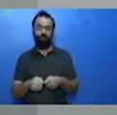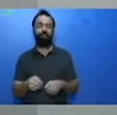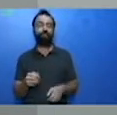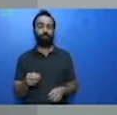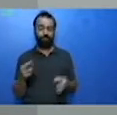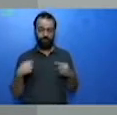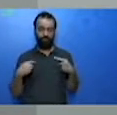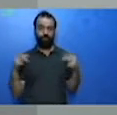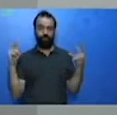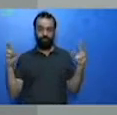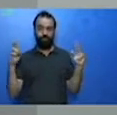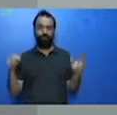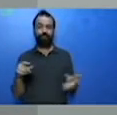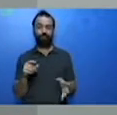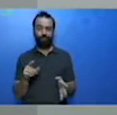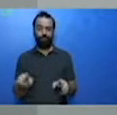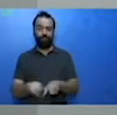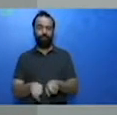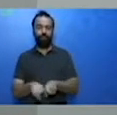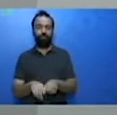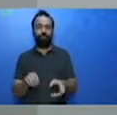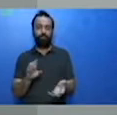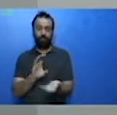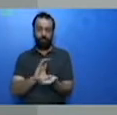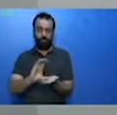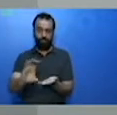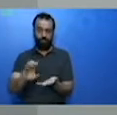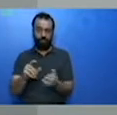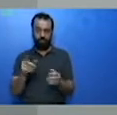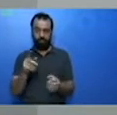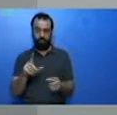foto para a sua professora. Vamos lá?